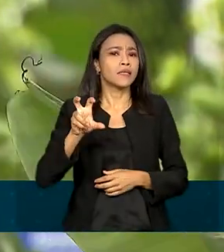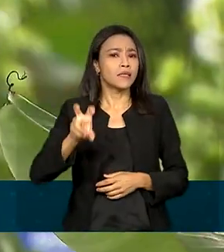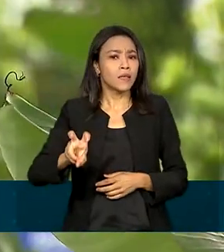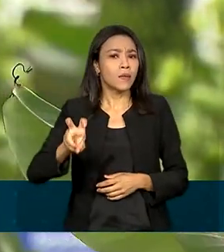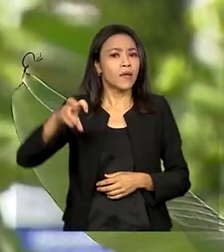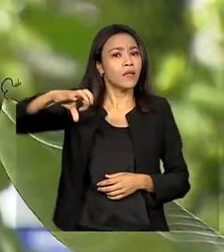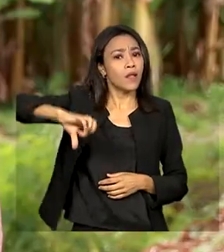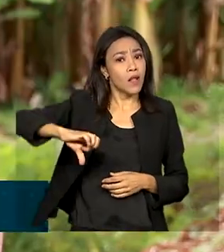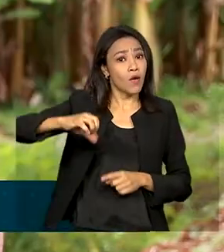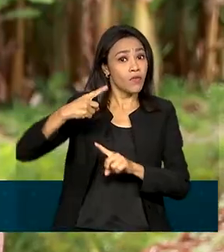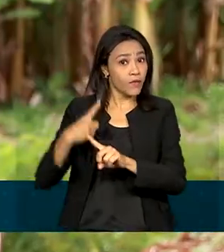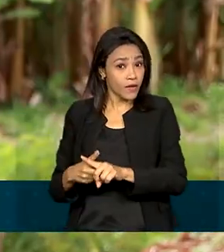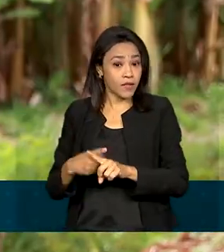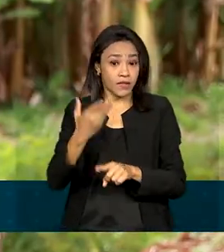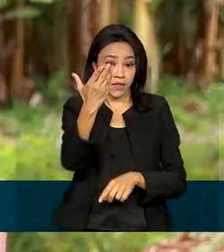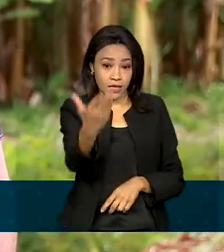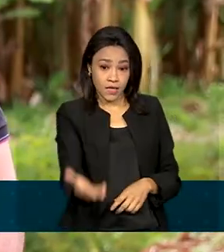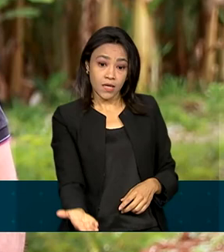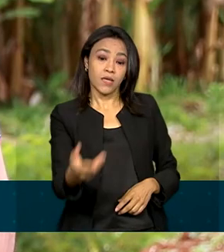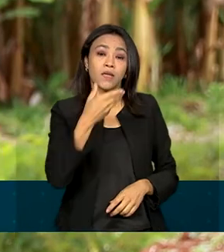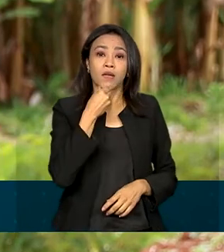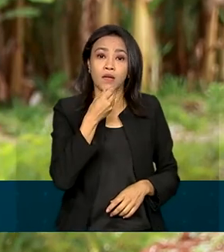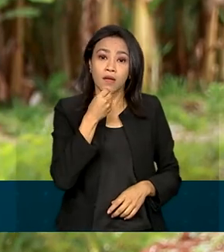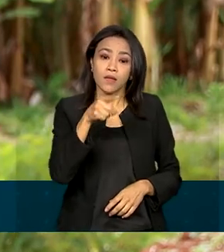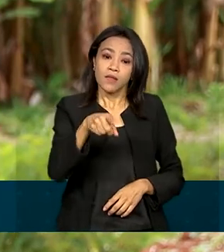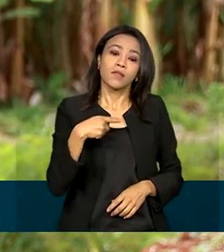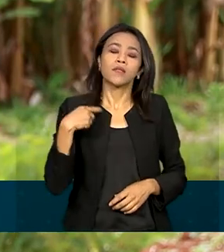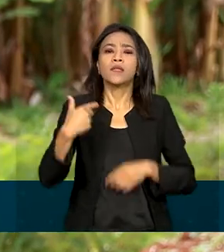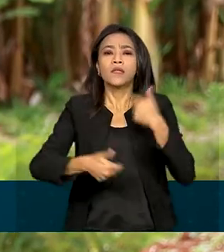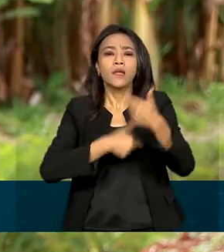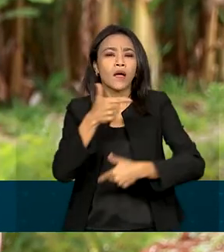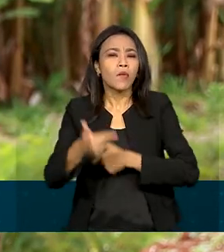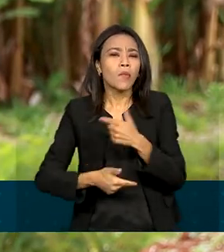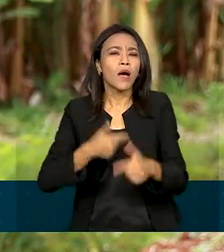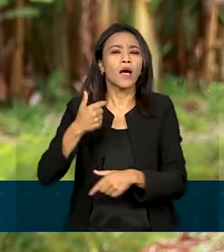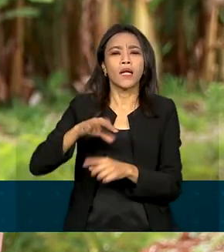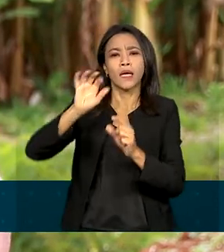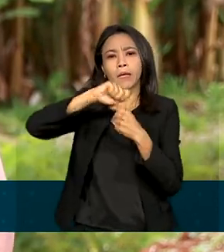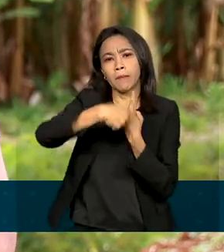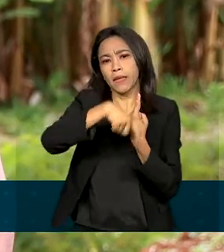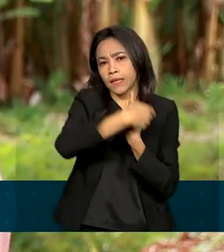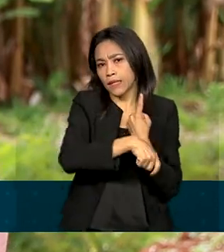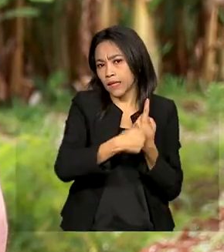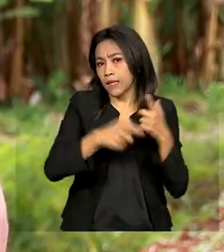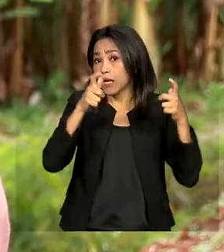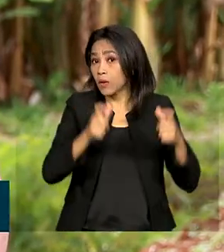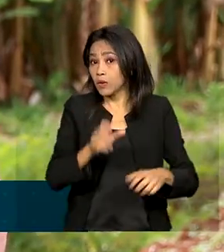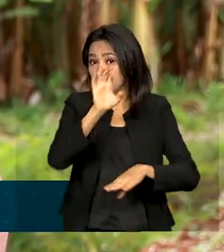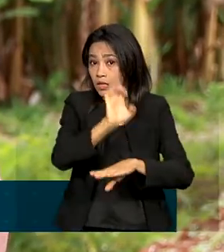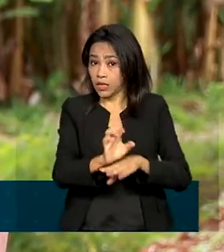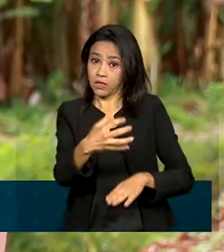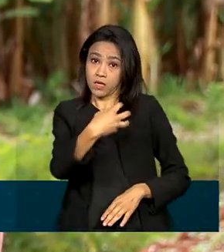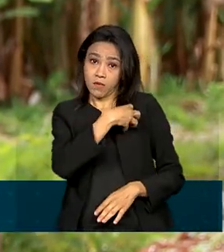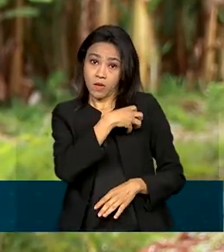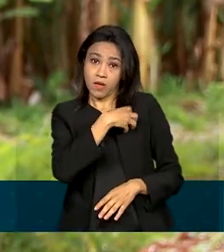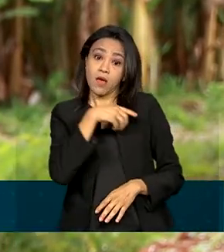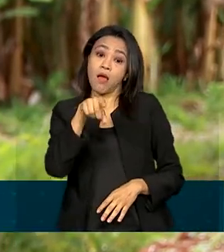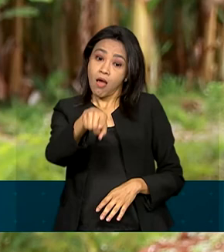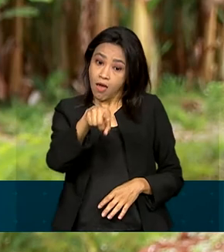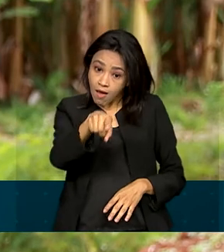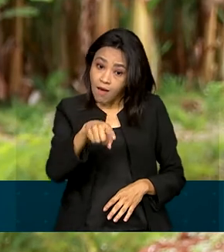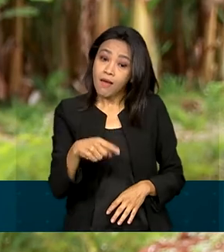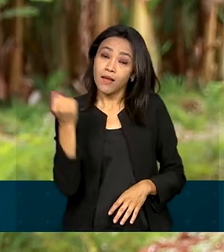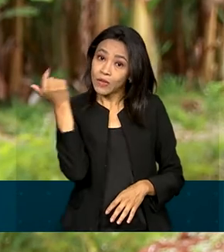vezes. Felipe Santos, produtor de bananas em Bom Jesus da Lapa, na Bahia, é um dos beneficiados.